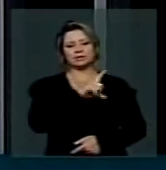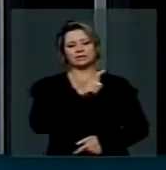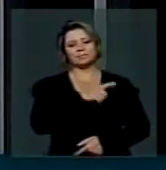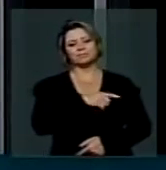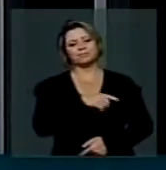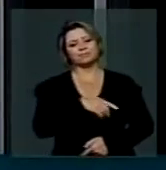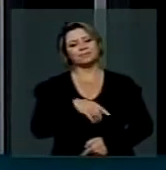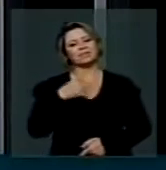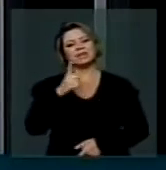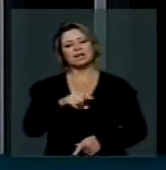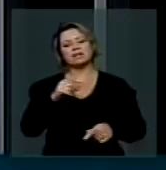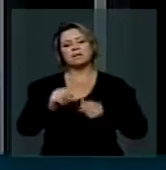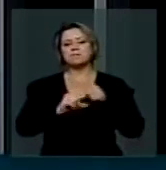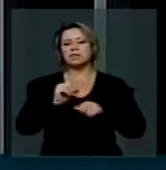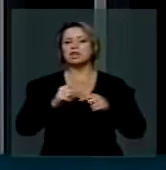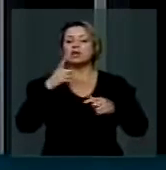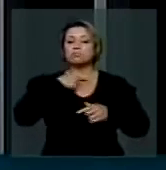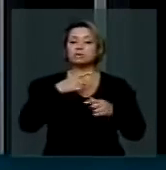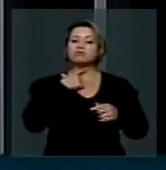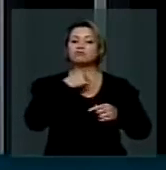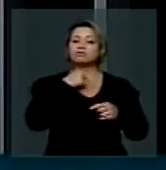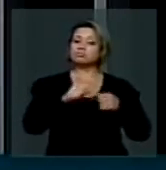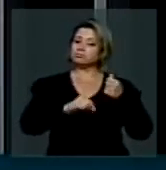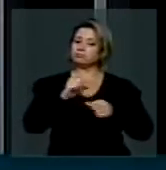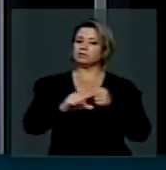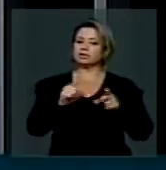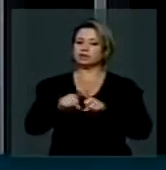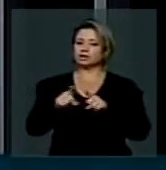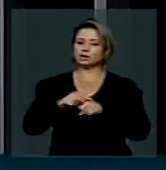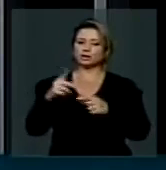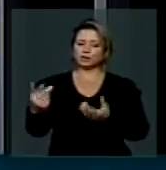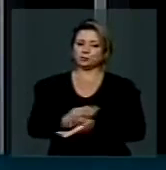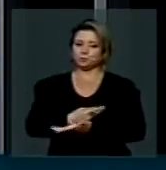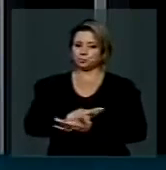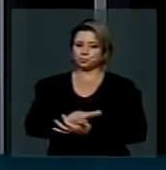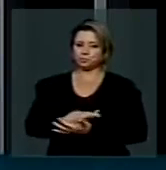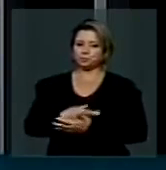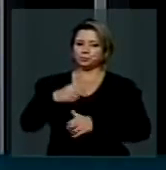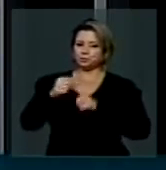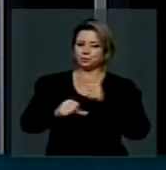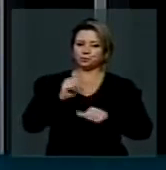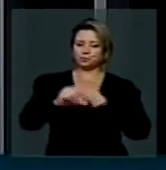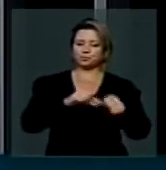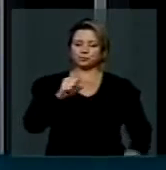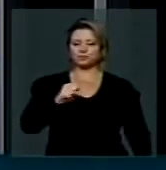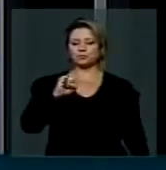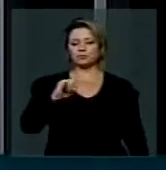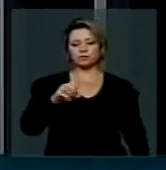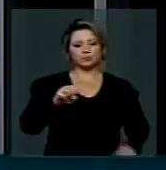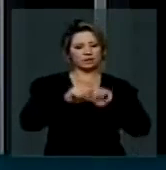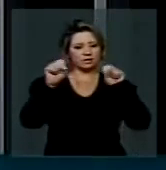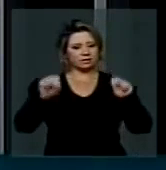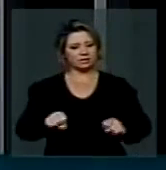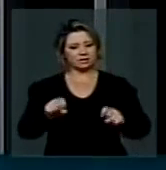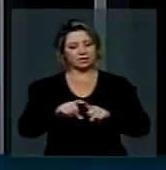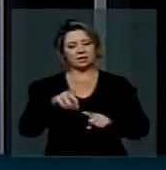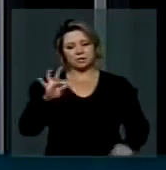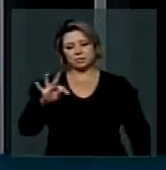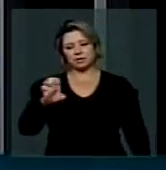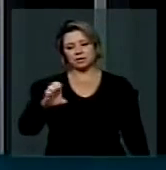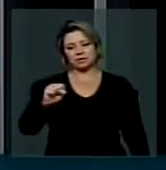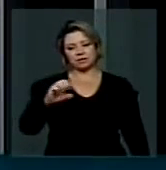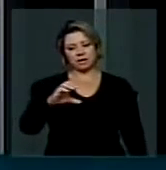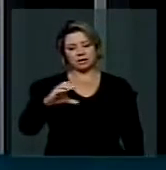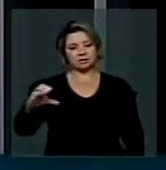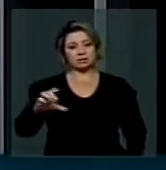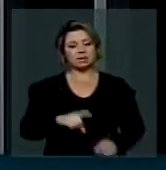Ansiosa para modernizar o sistema, a diretoria da Telesc, na época, aceitou imediatamente o pedido